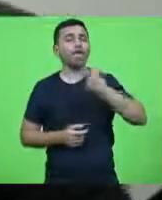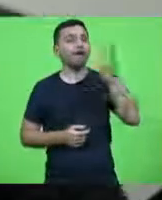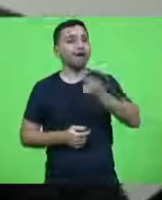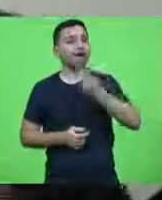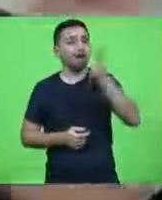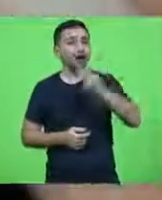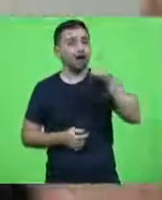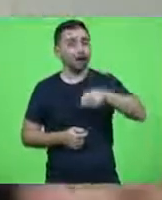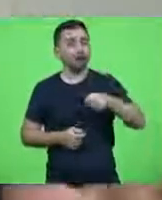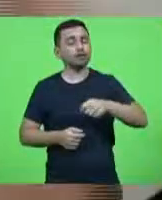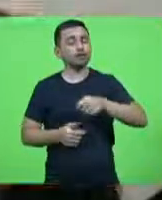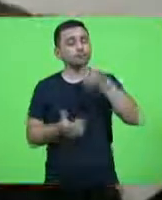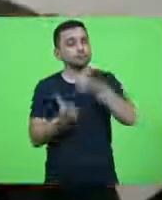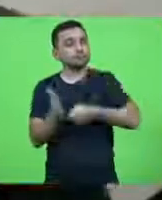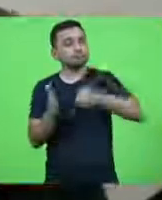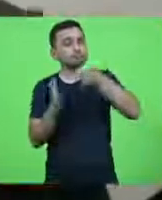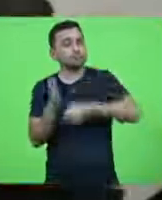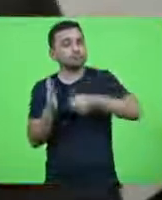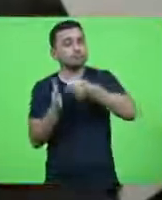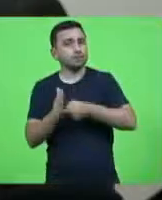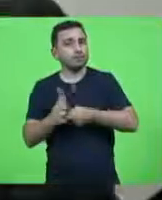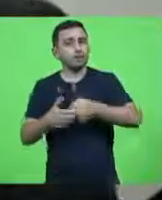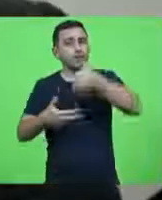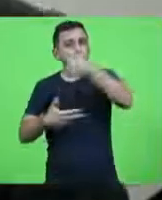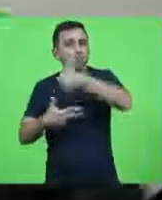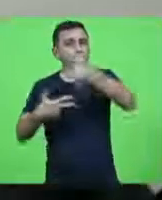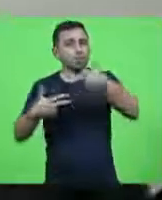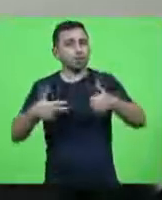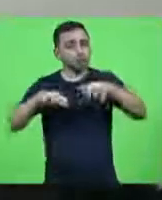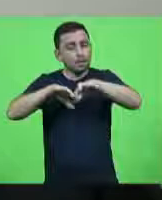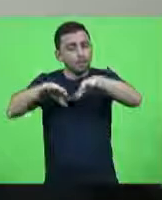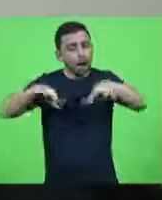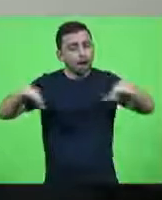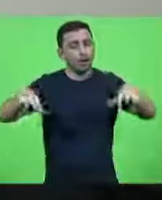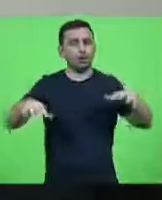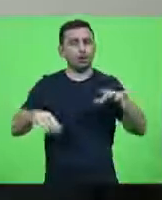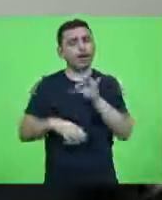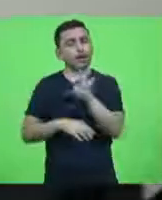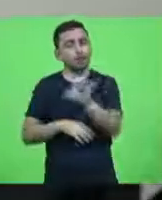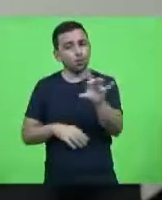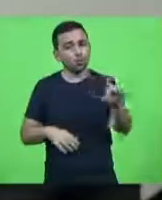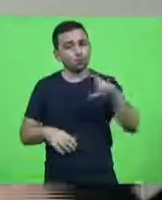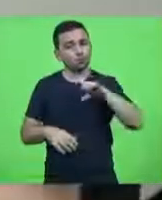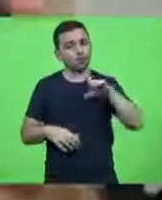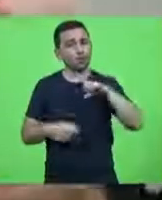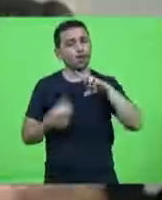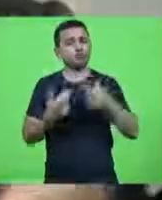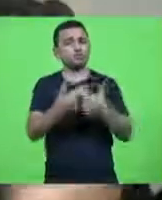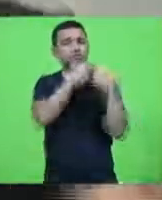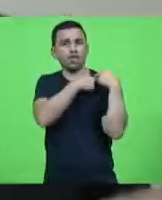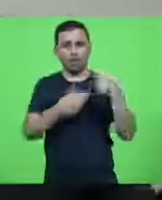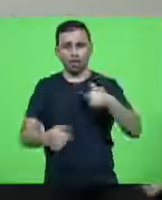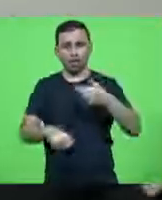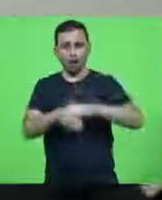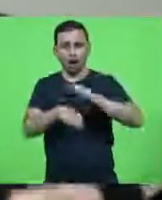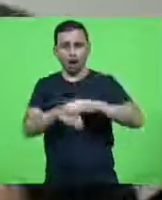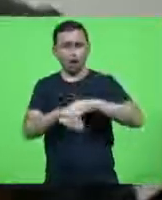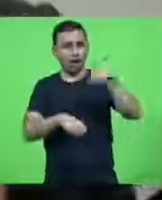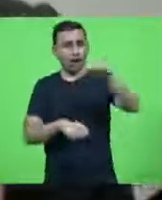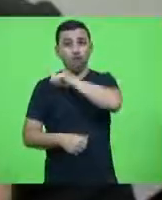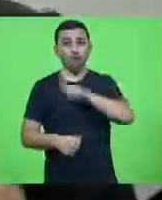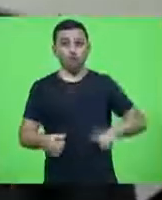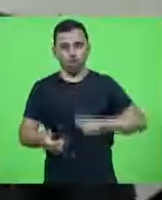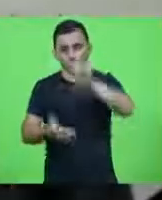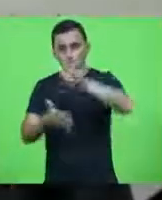de cobrar separação dos poderes cada poder tem uma função eu não posso pegar a caneta do governador e assinar